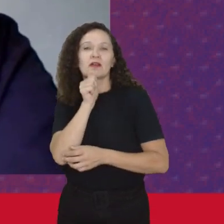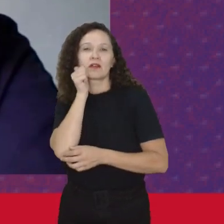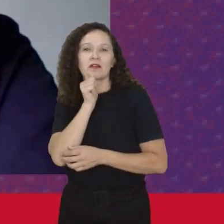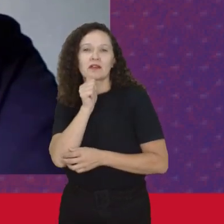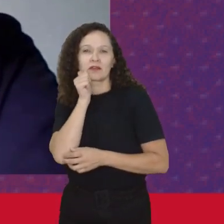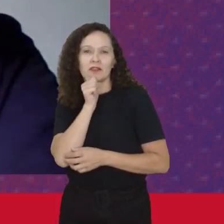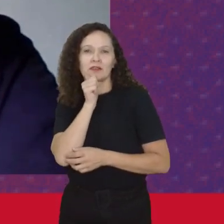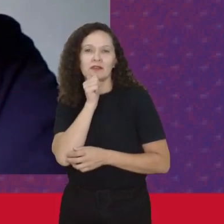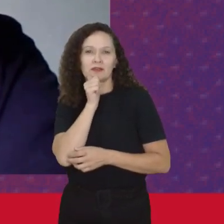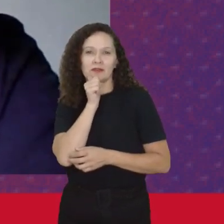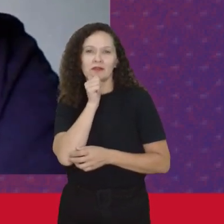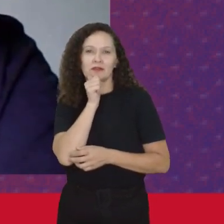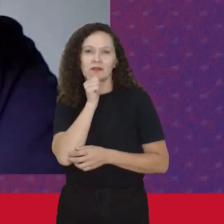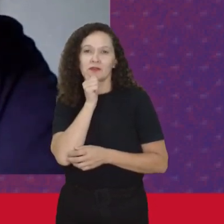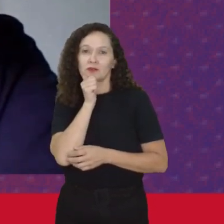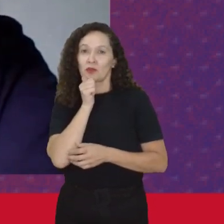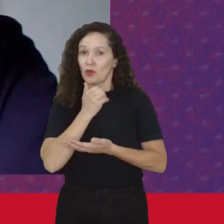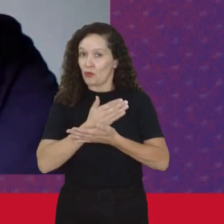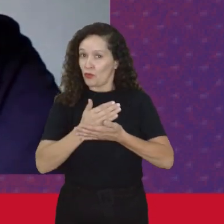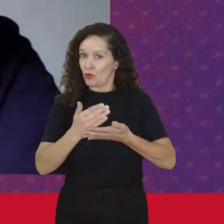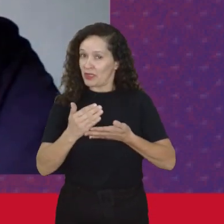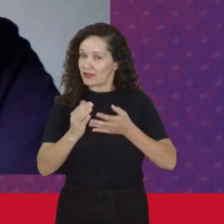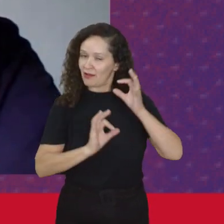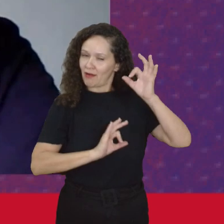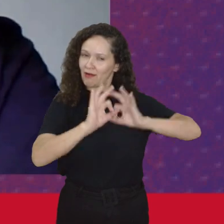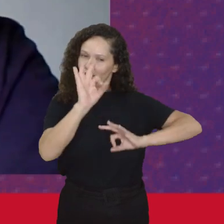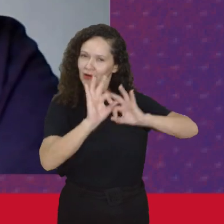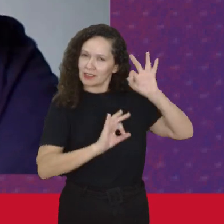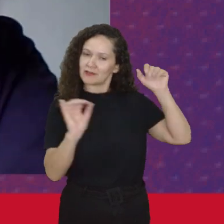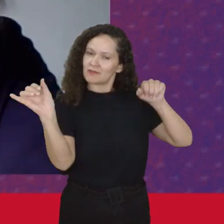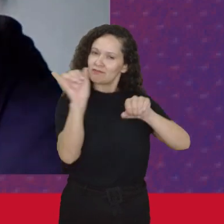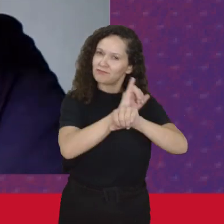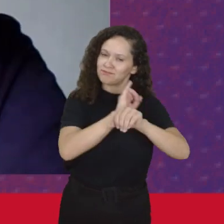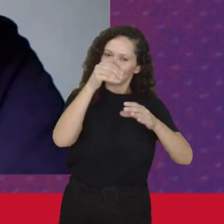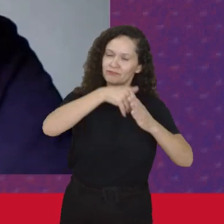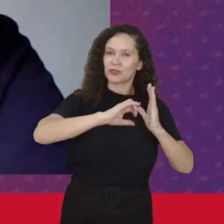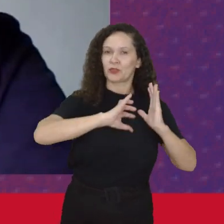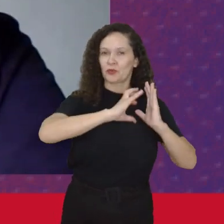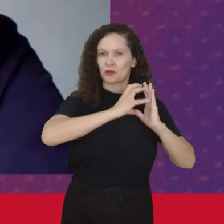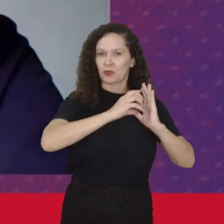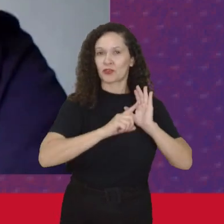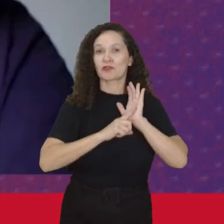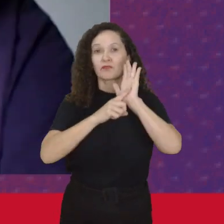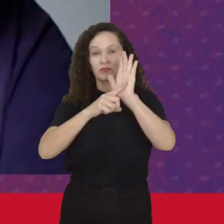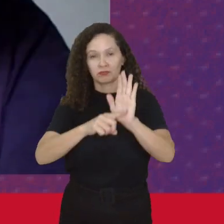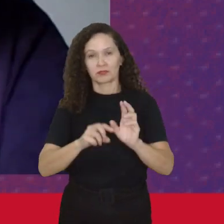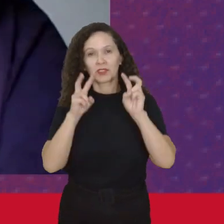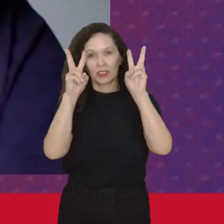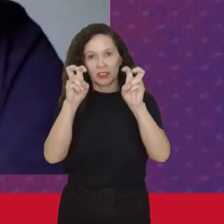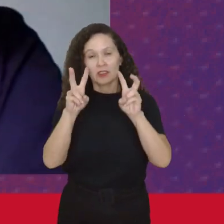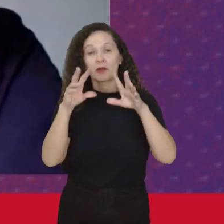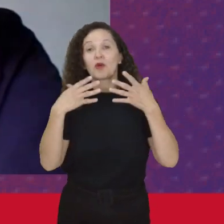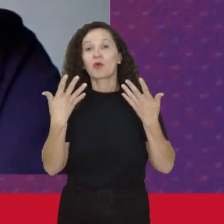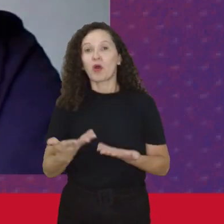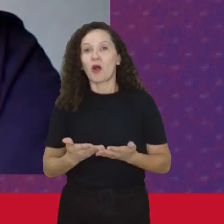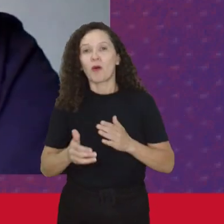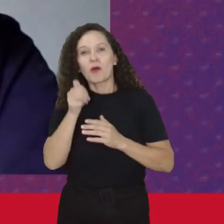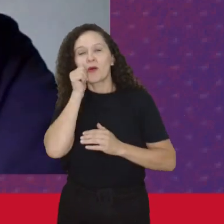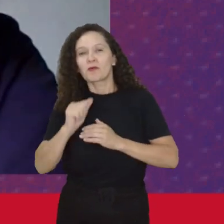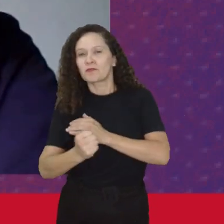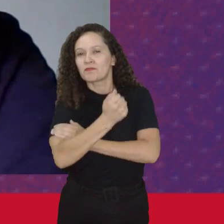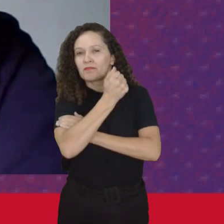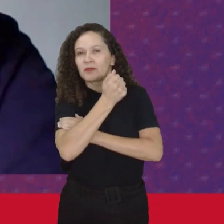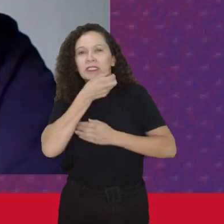Começavam a se organizar Nesses partidos Trazendo esse debate Da questão feminina